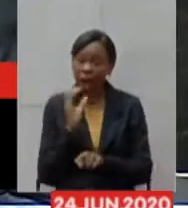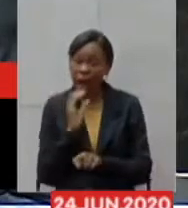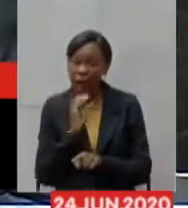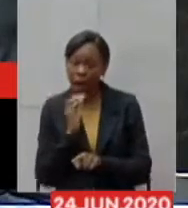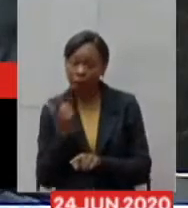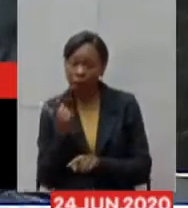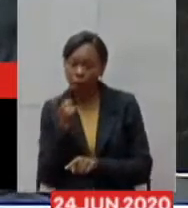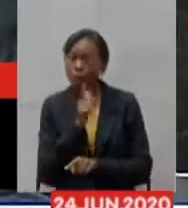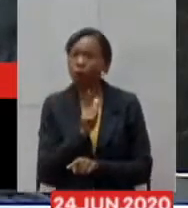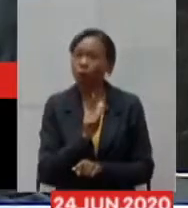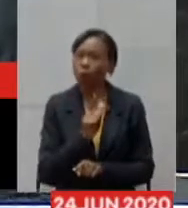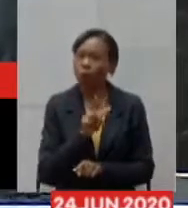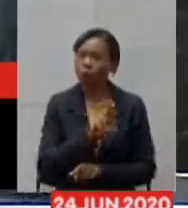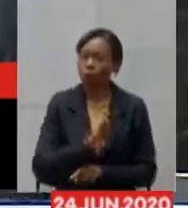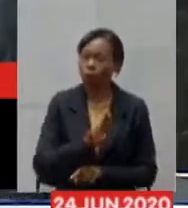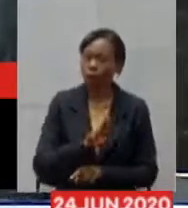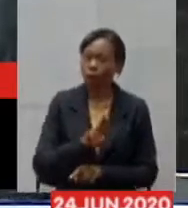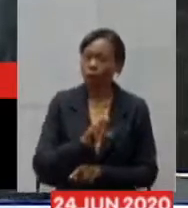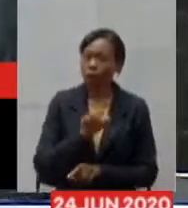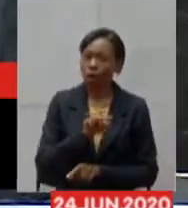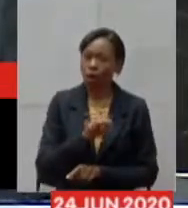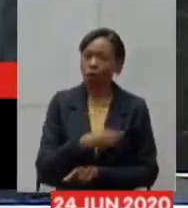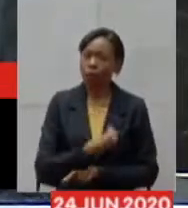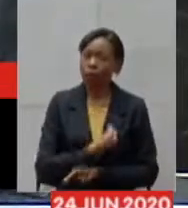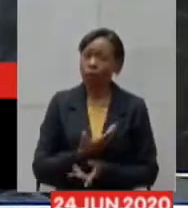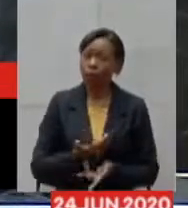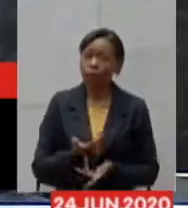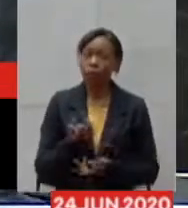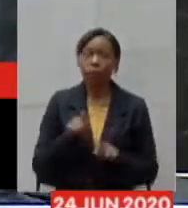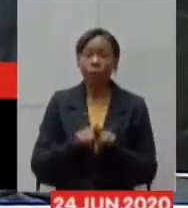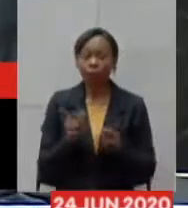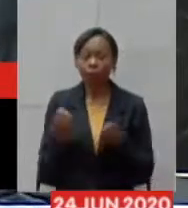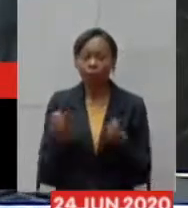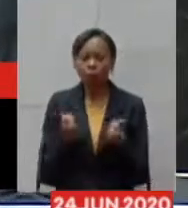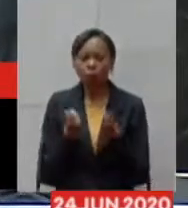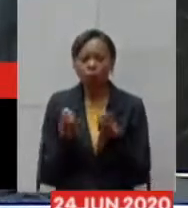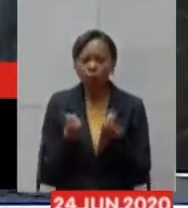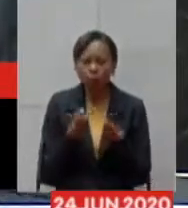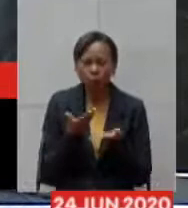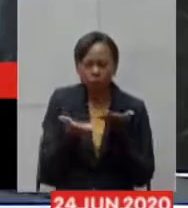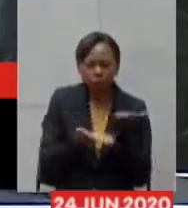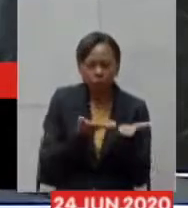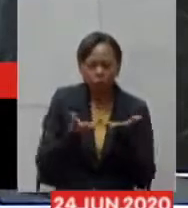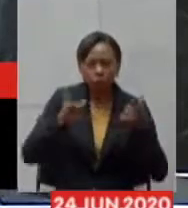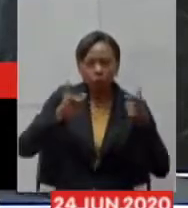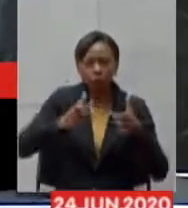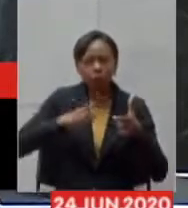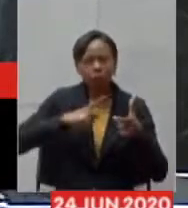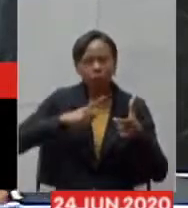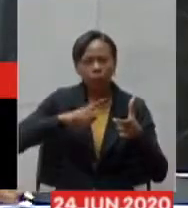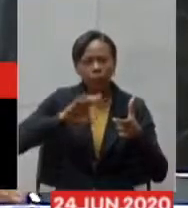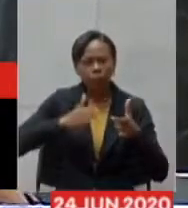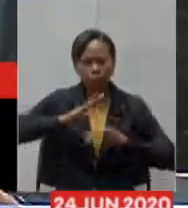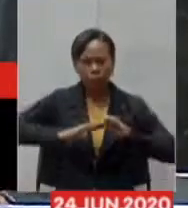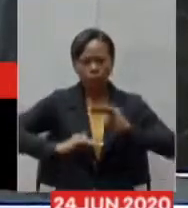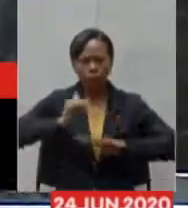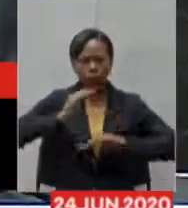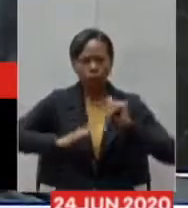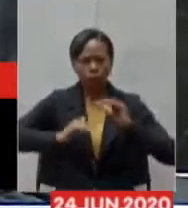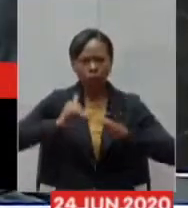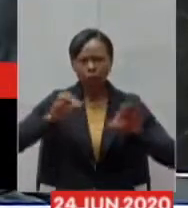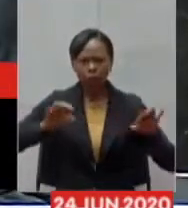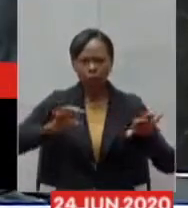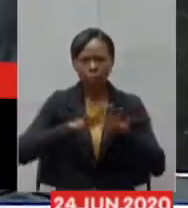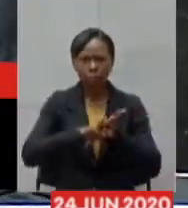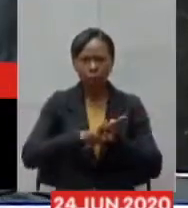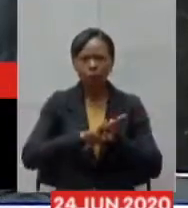principalmente a qualidade da assistência onde nós já temos estrutura nós já temos equipes treinadas para lidar com paciente